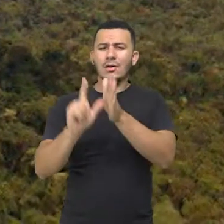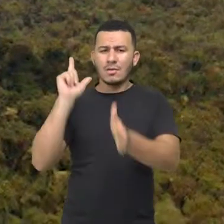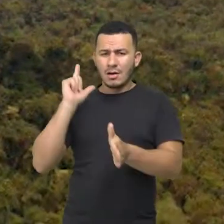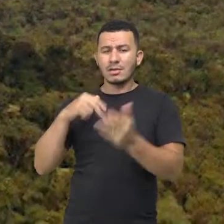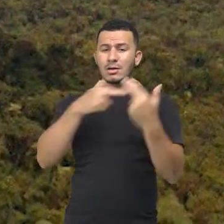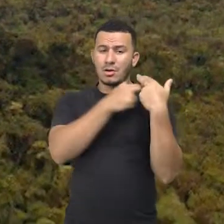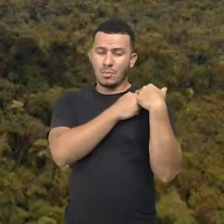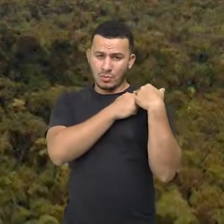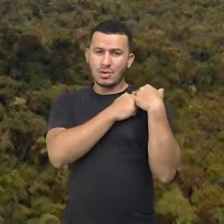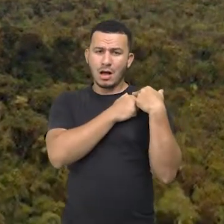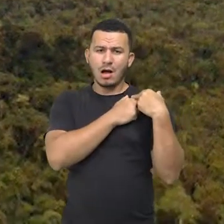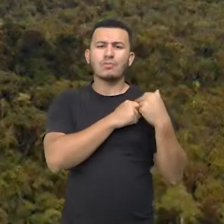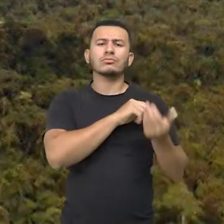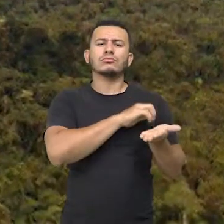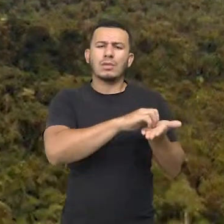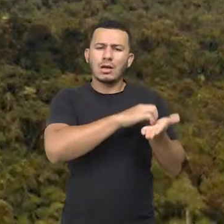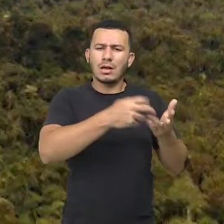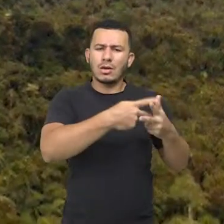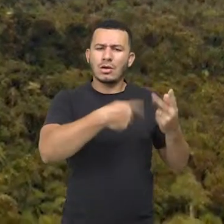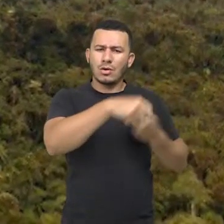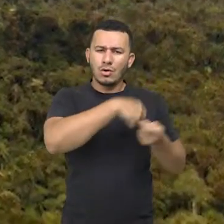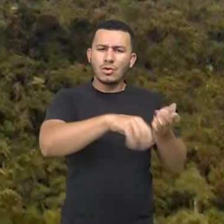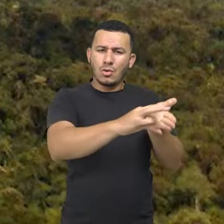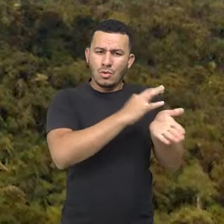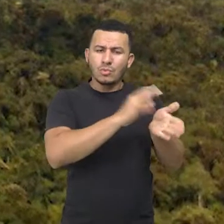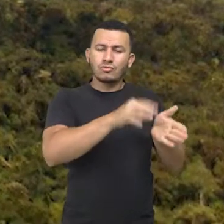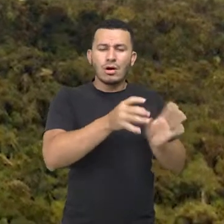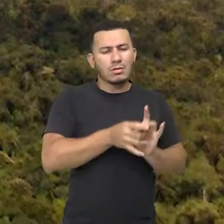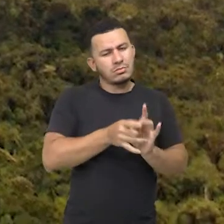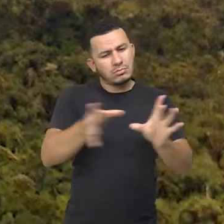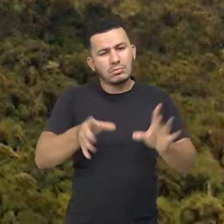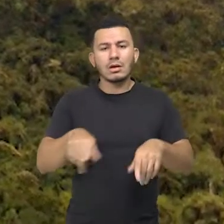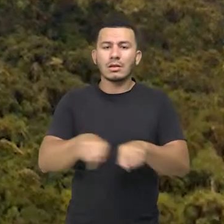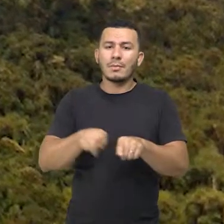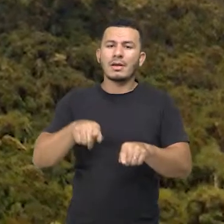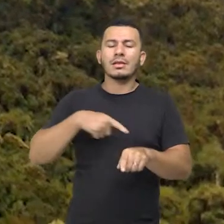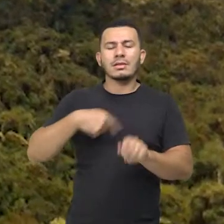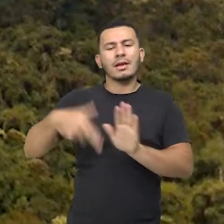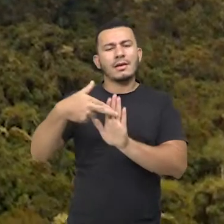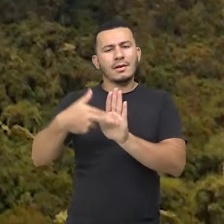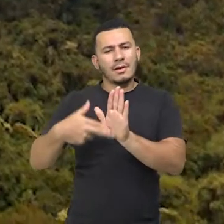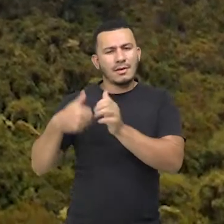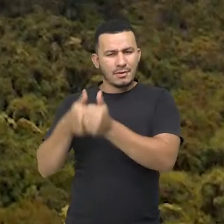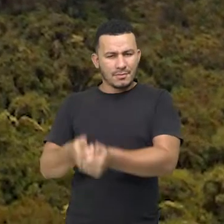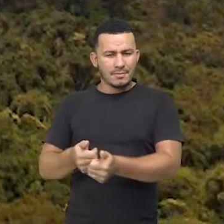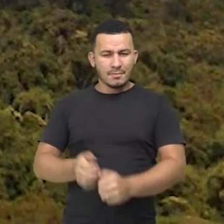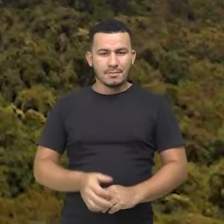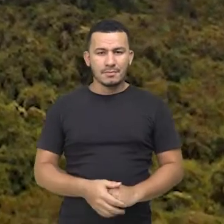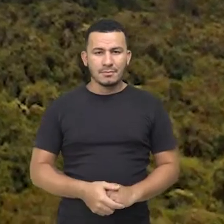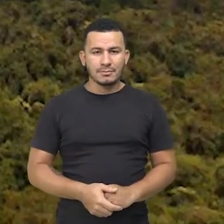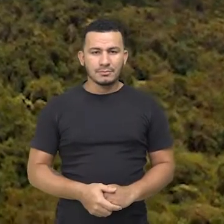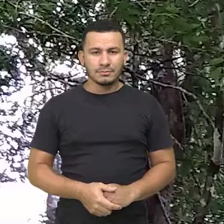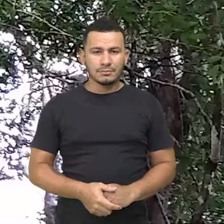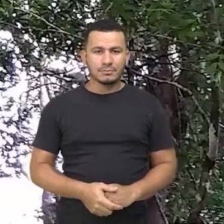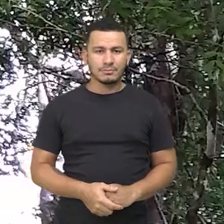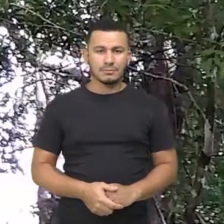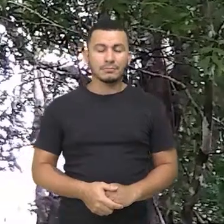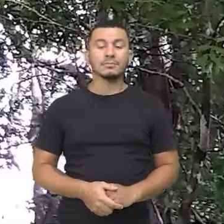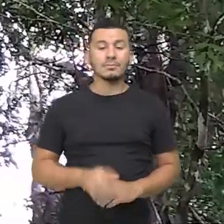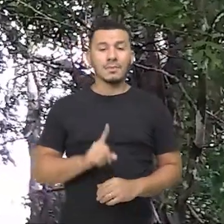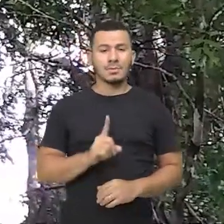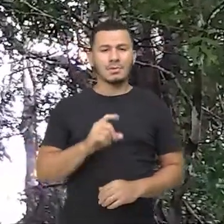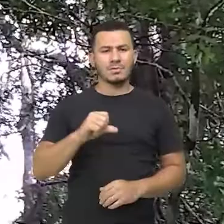responsável pela administração da unidade e está sujeita às condições e restrições pré-estabelecidas. Em